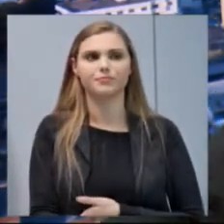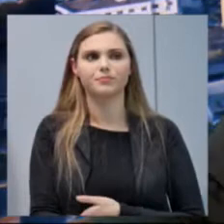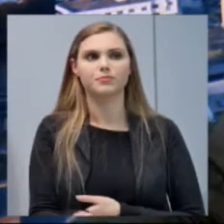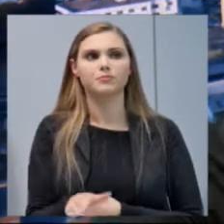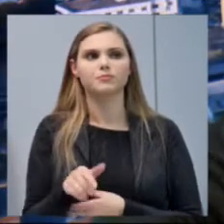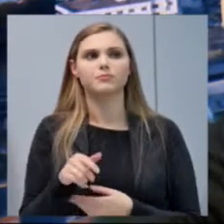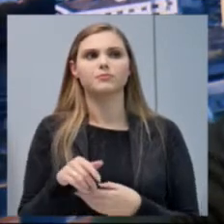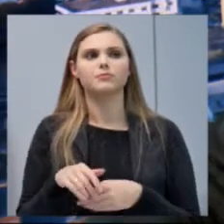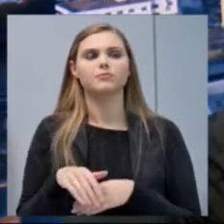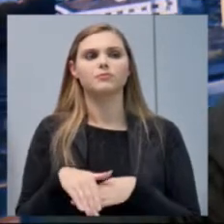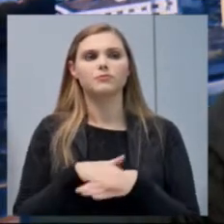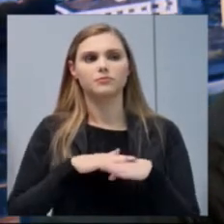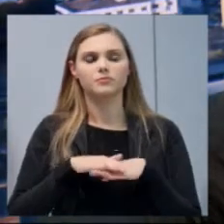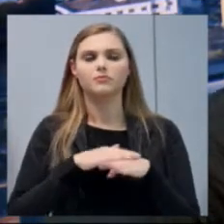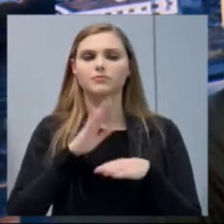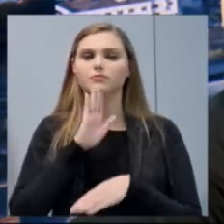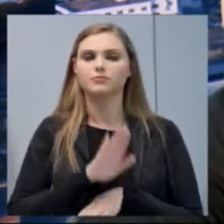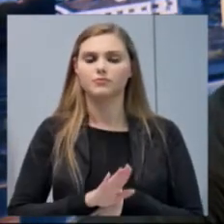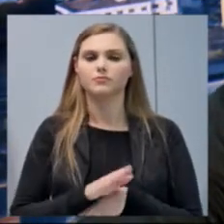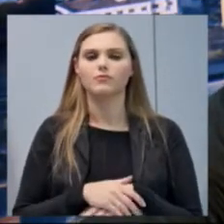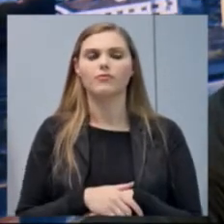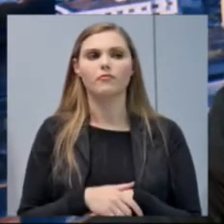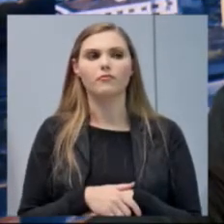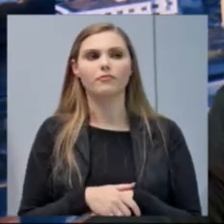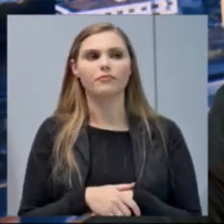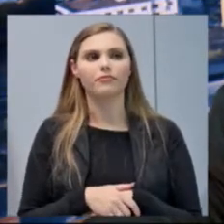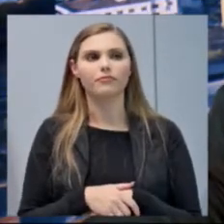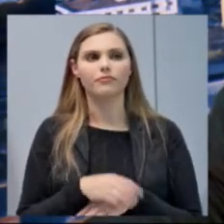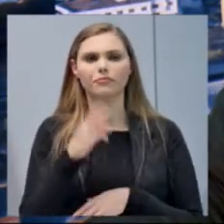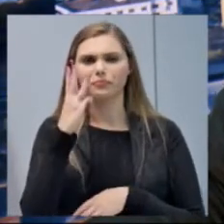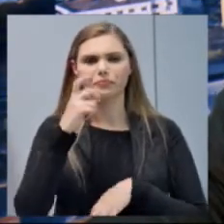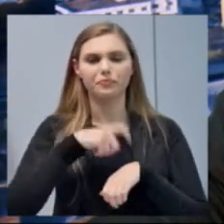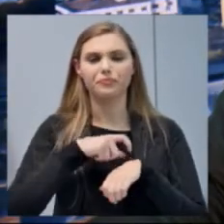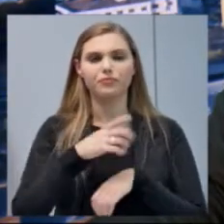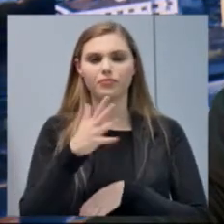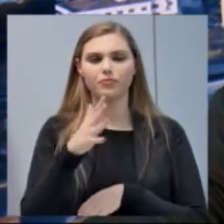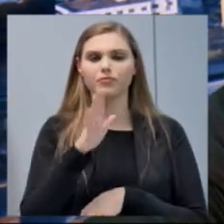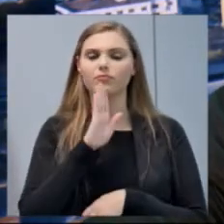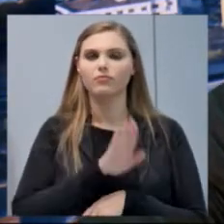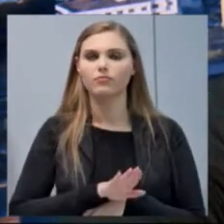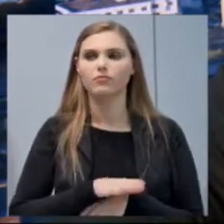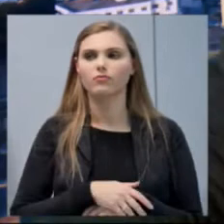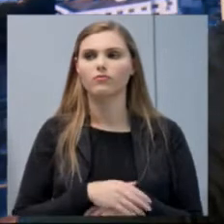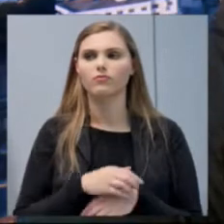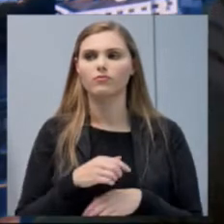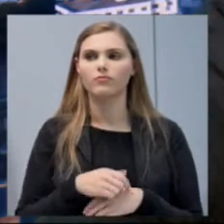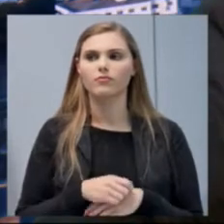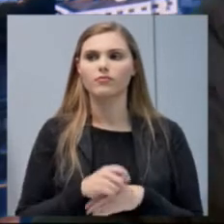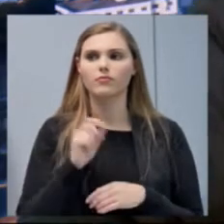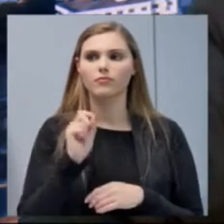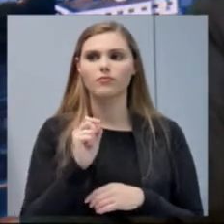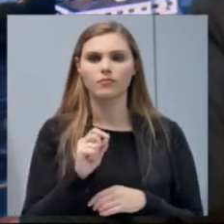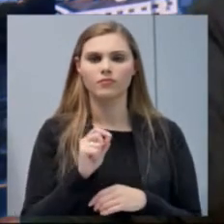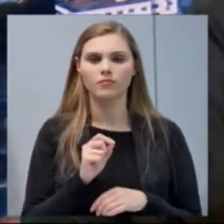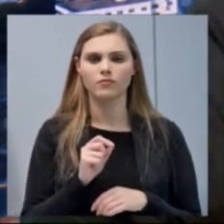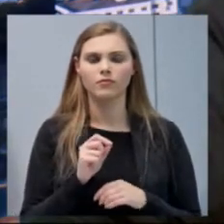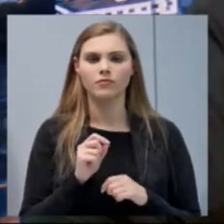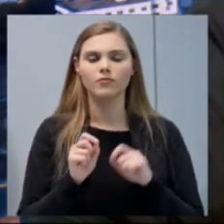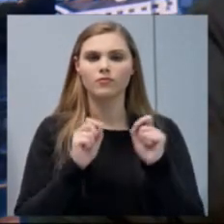pelo período da tarde, lá por umas três horas, fui novamente, e o fato realmente está acontecendo,